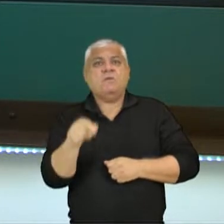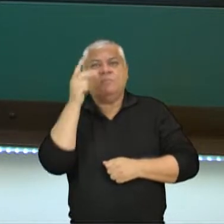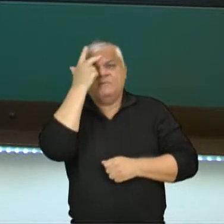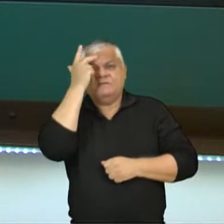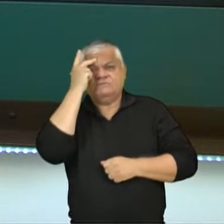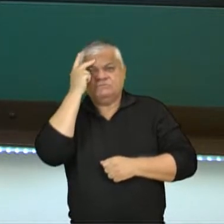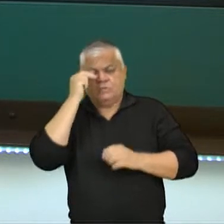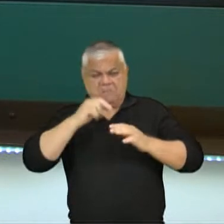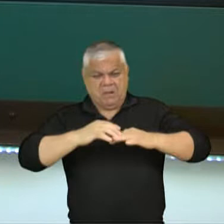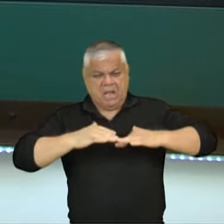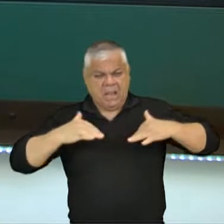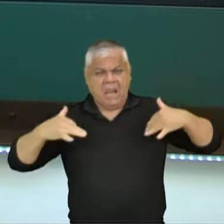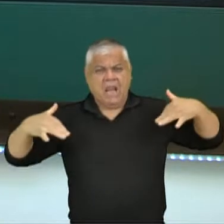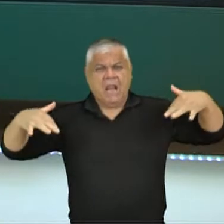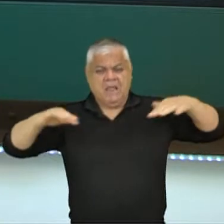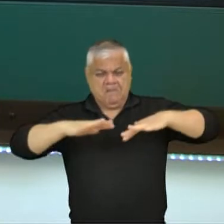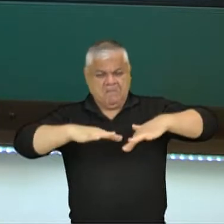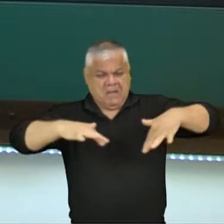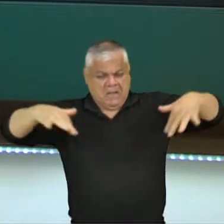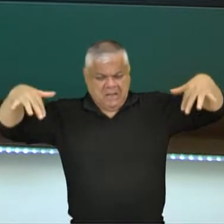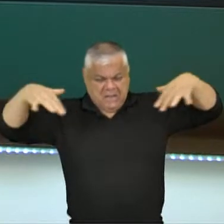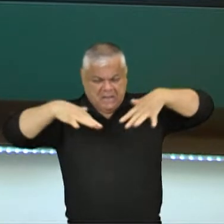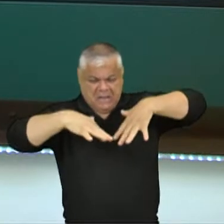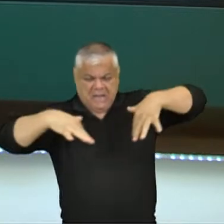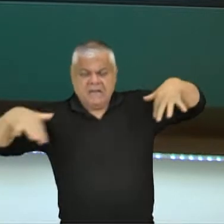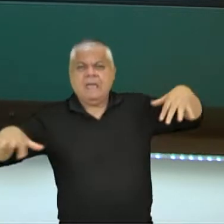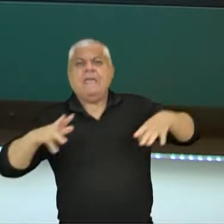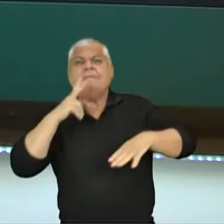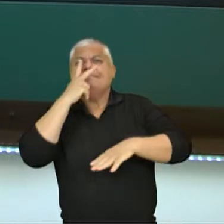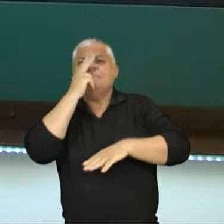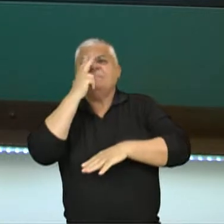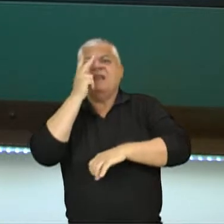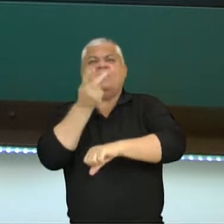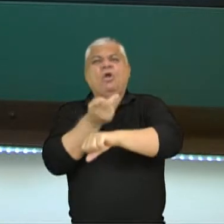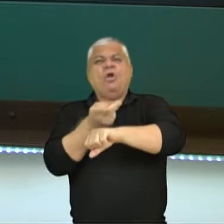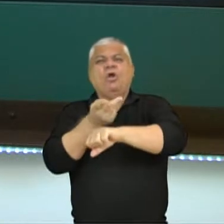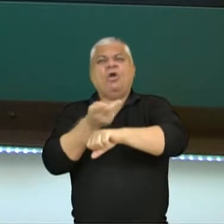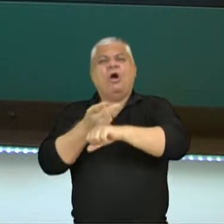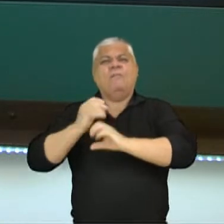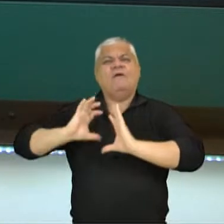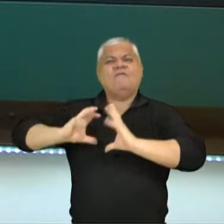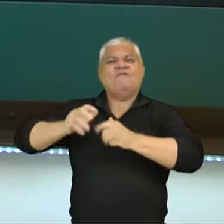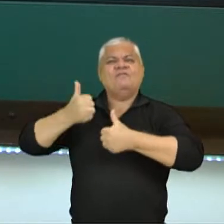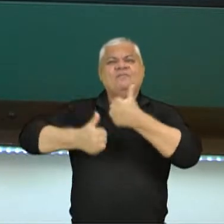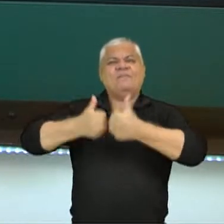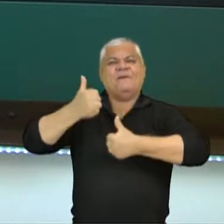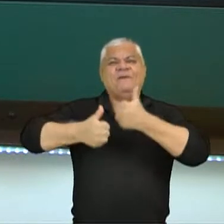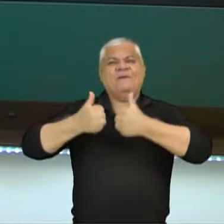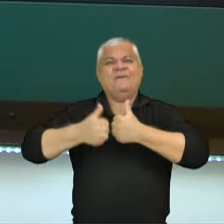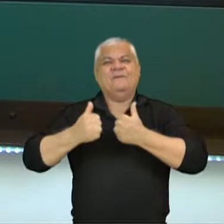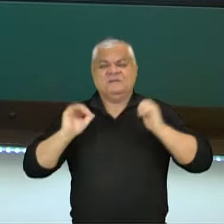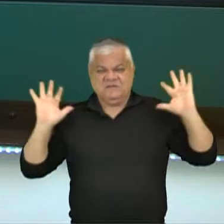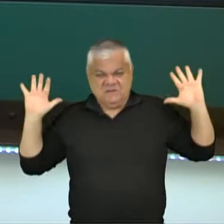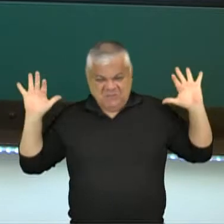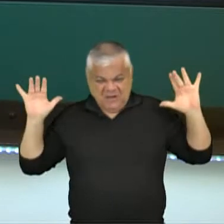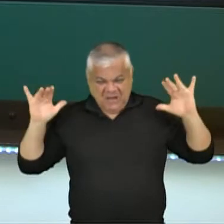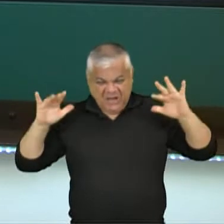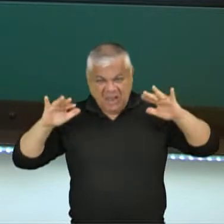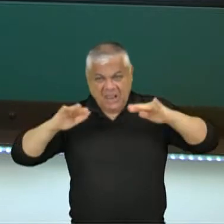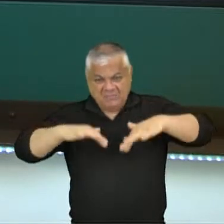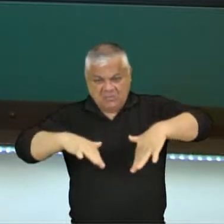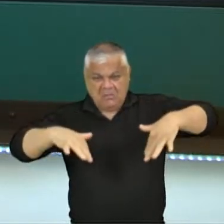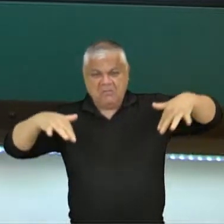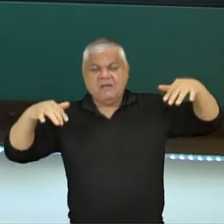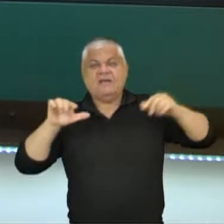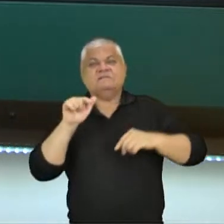para a época era uma coisa estupenda. Era como se fosse a Copa do Mundo sendo feito dentro de uma cidade. Era esse estádio dentro da cidade de